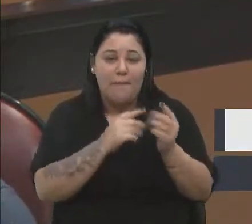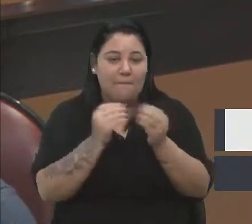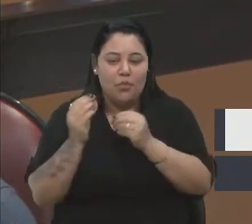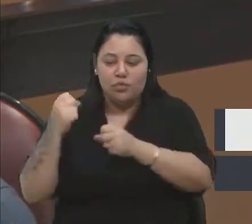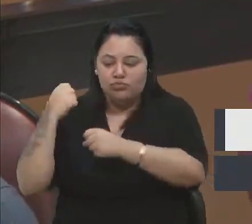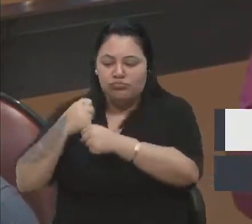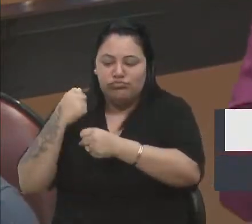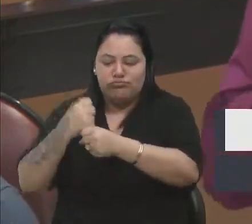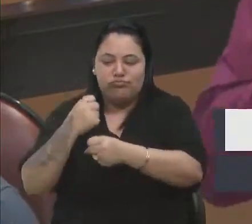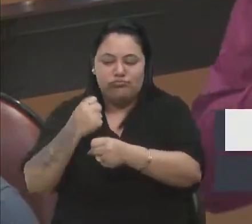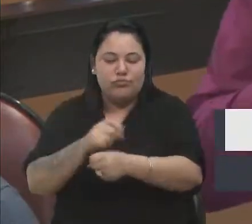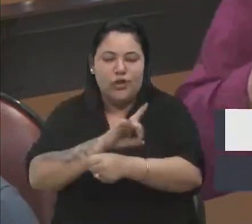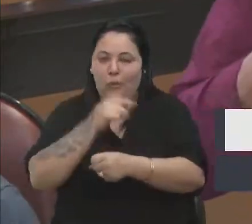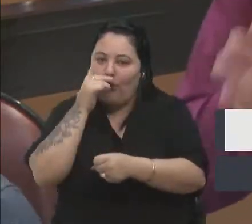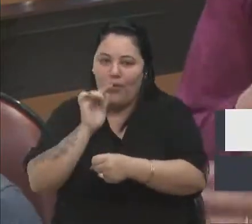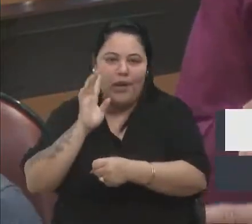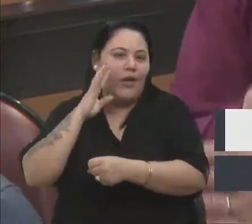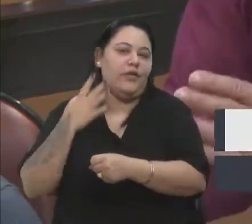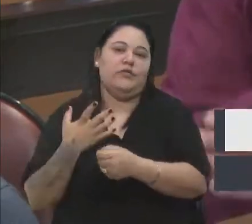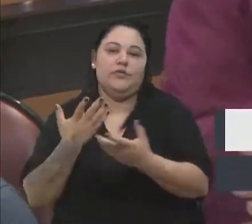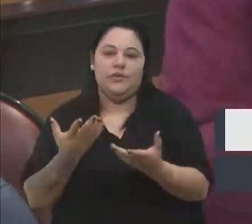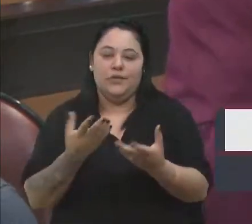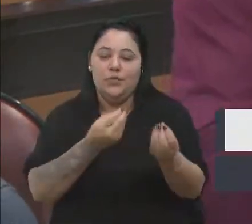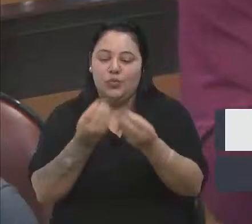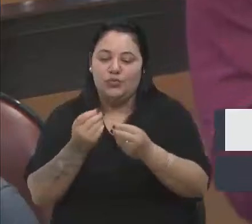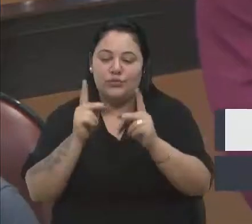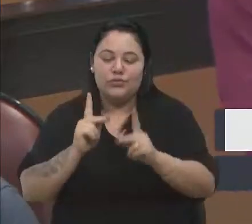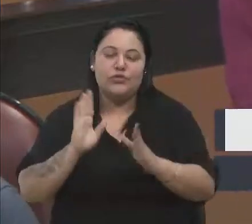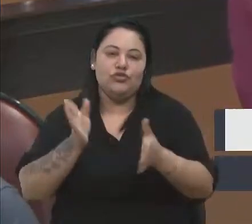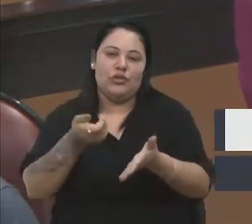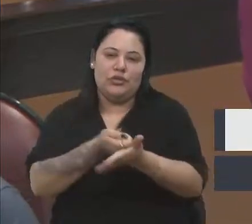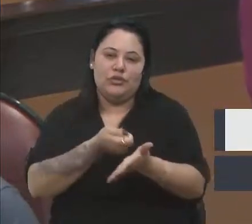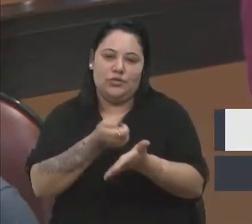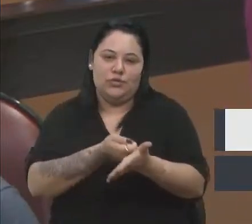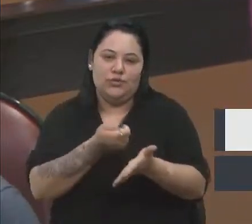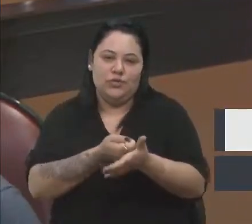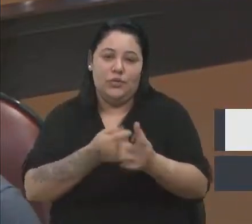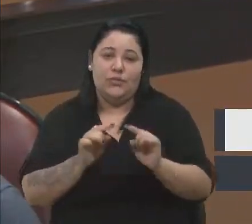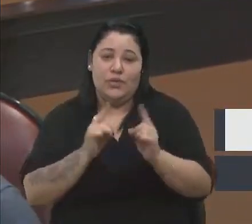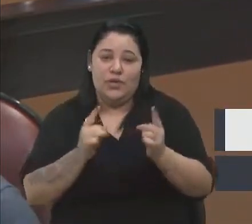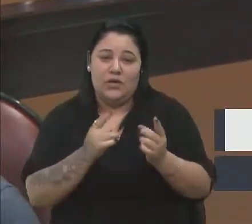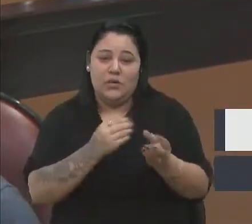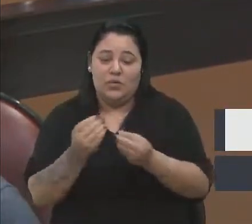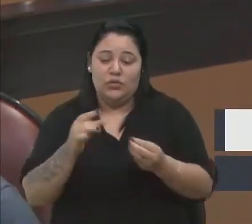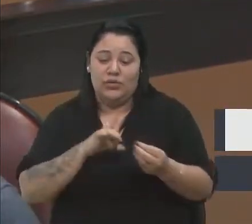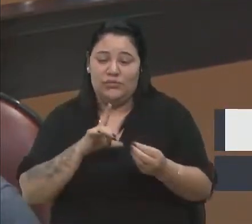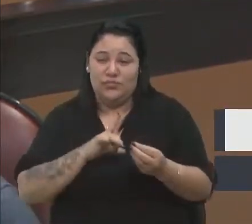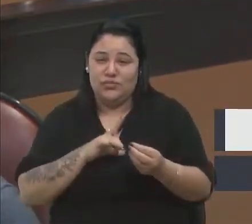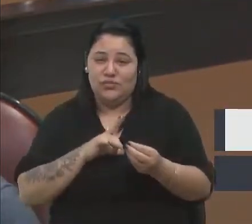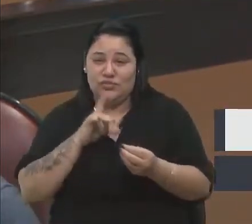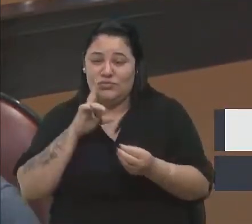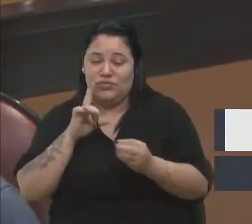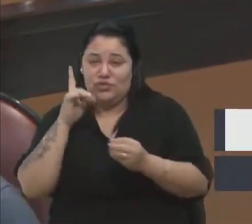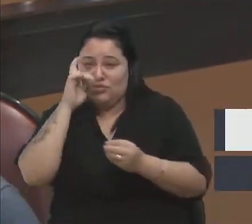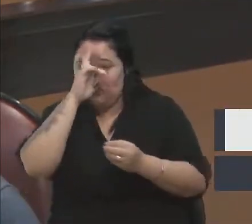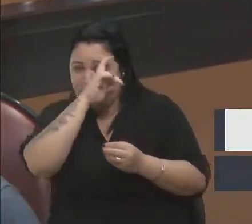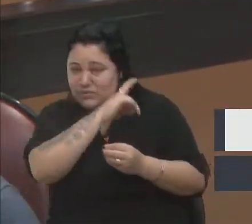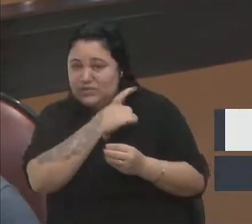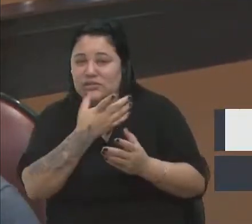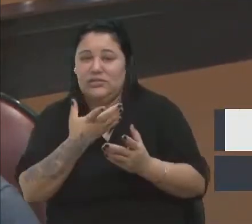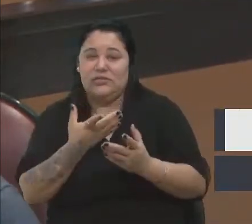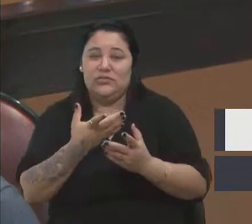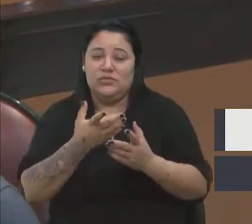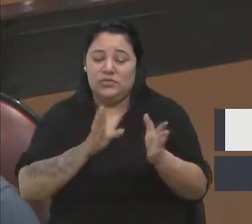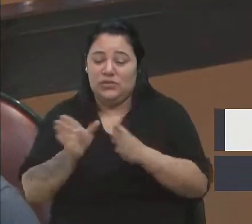e muitos, sempre, todos tentaram resolver. Só que como era muito espinhoso, não se encontrava, enfim, a